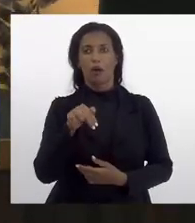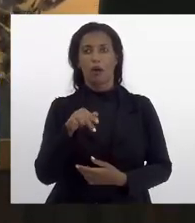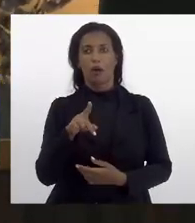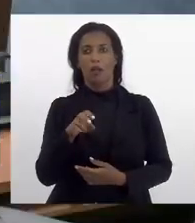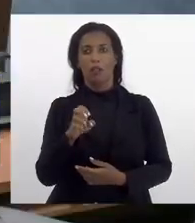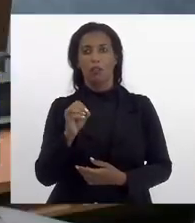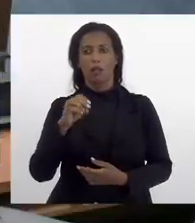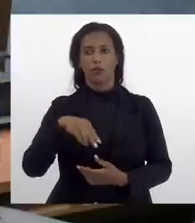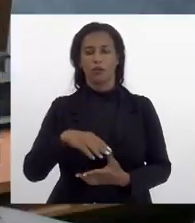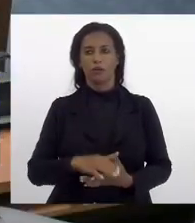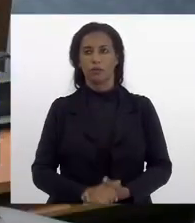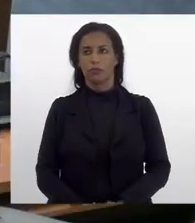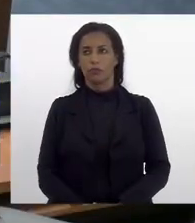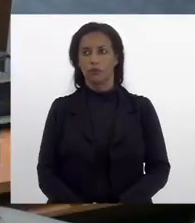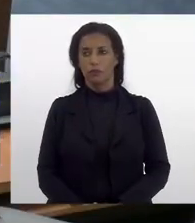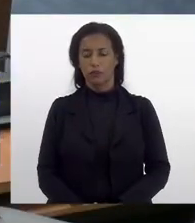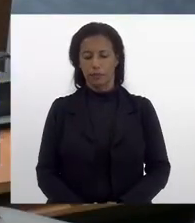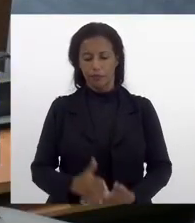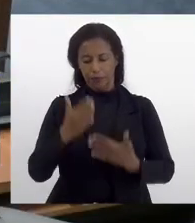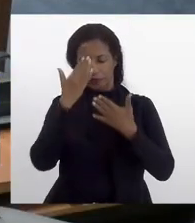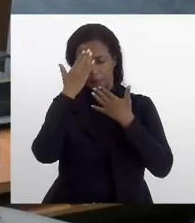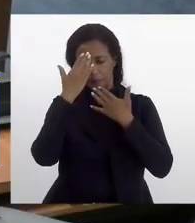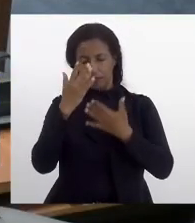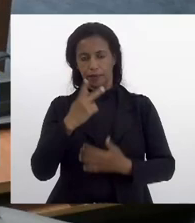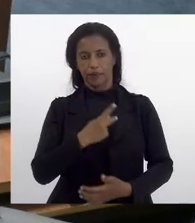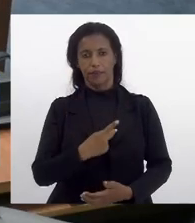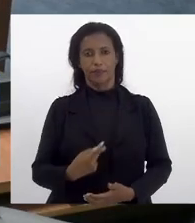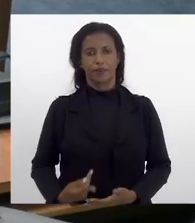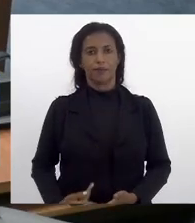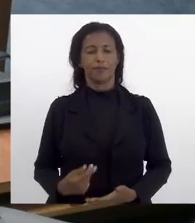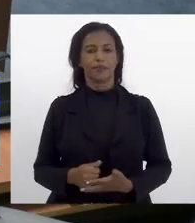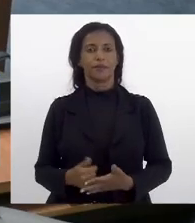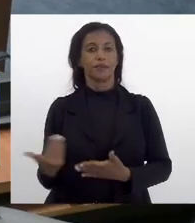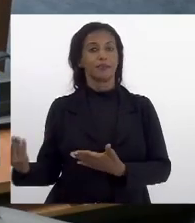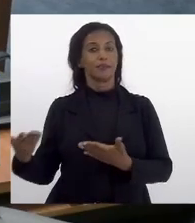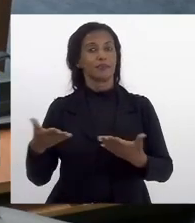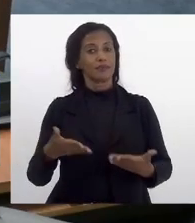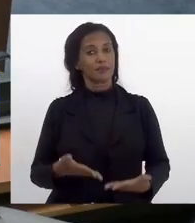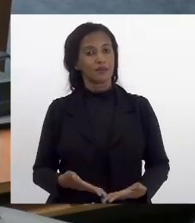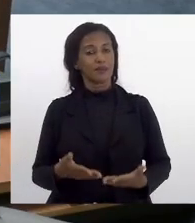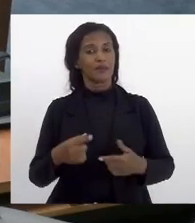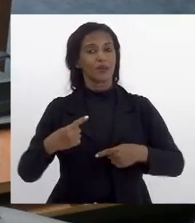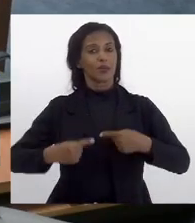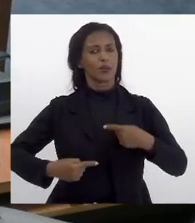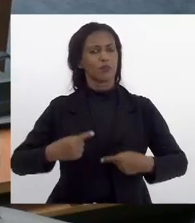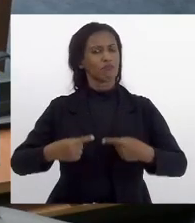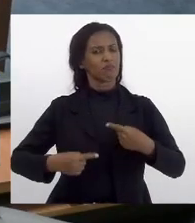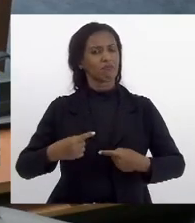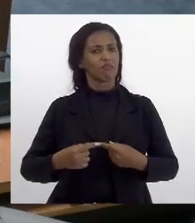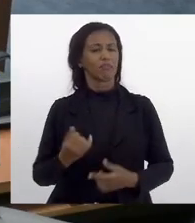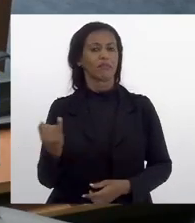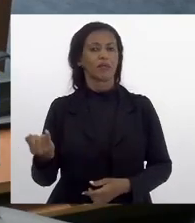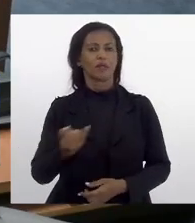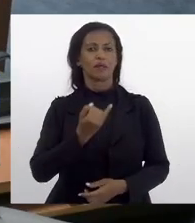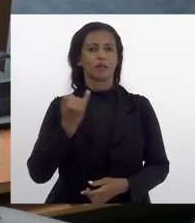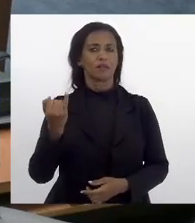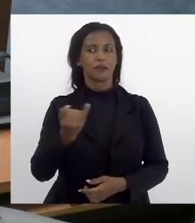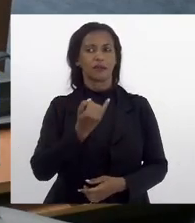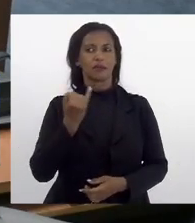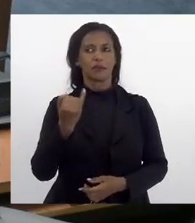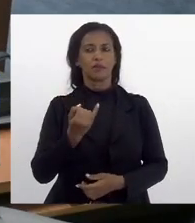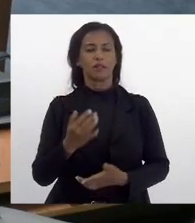muito obrigada senhora presidenta estamos aqui fazendo um debate muito importante